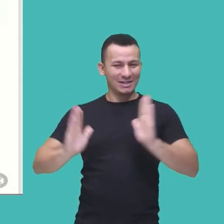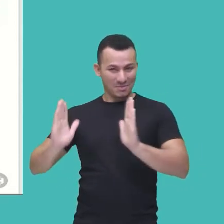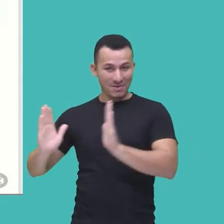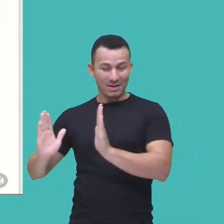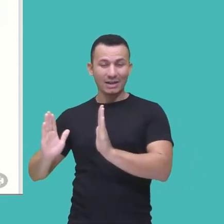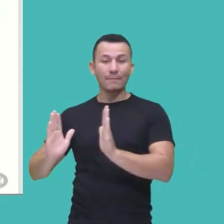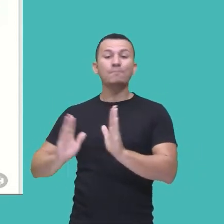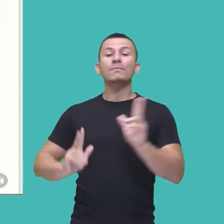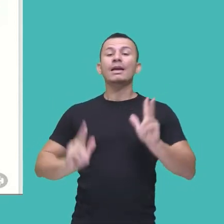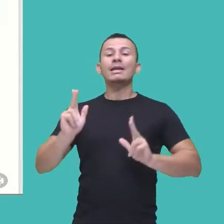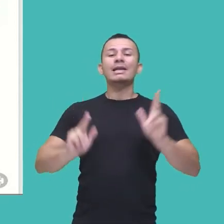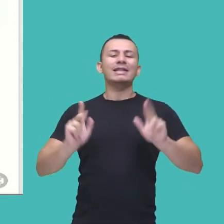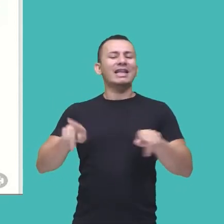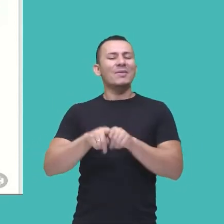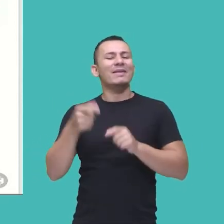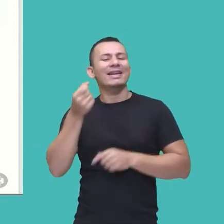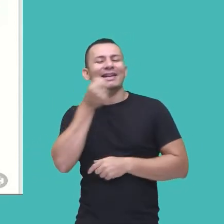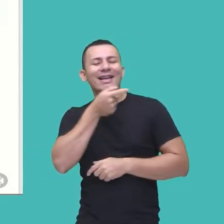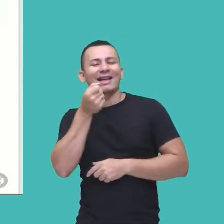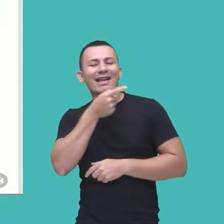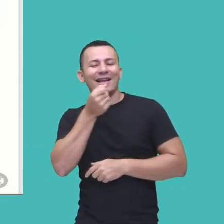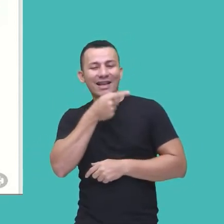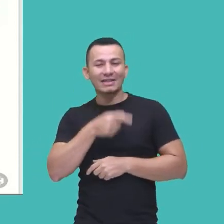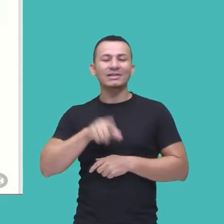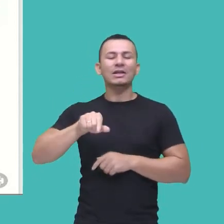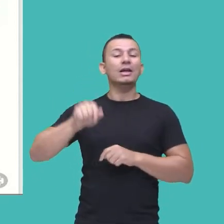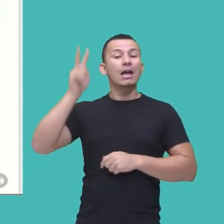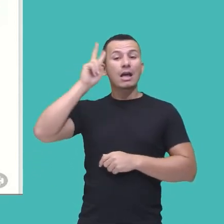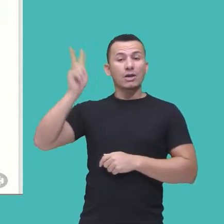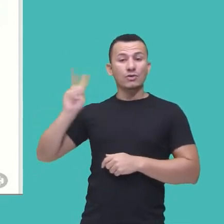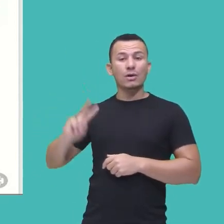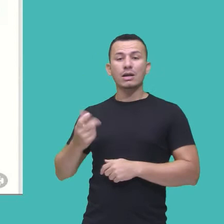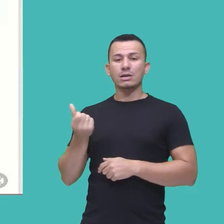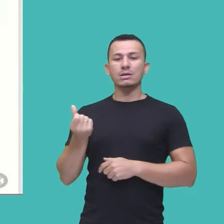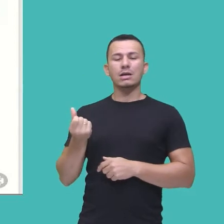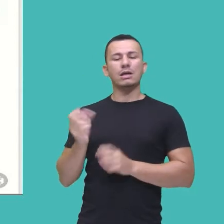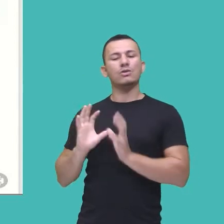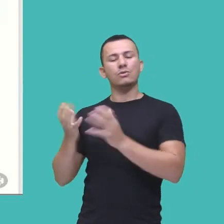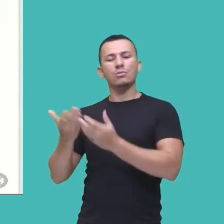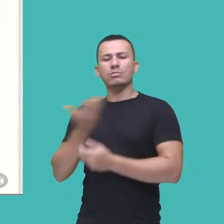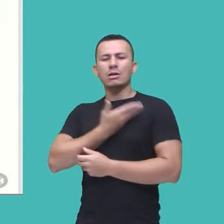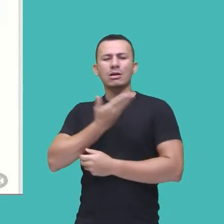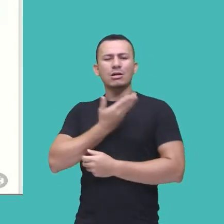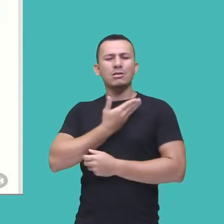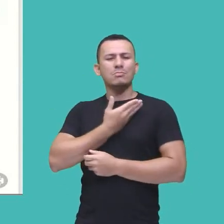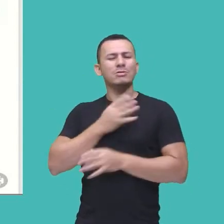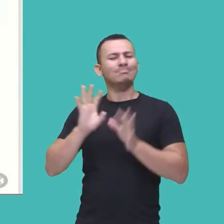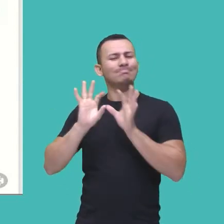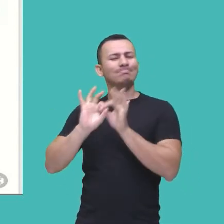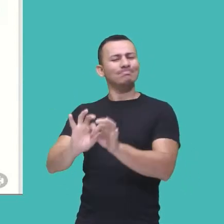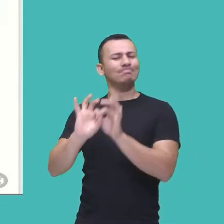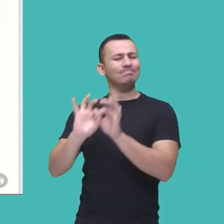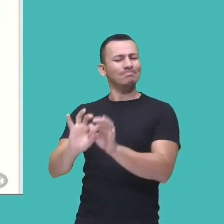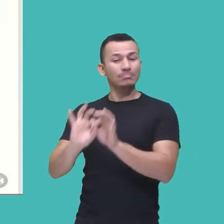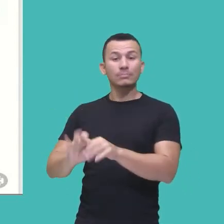é uma série de comédia que narra ali a história de seis amigos inseparáveis, né, com suas,